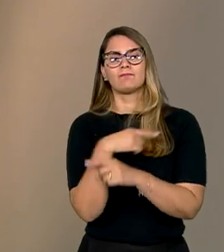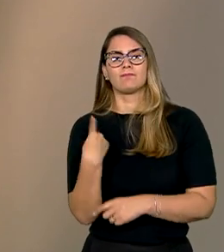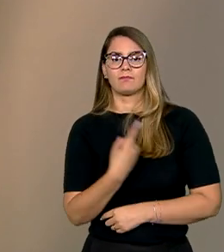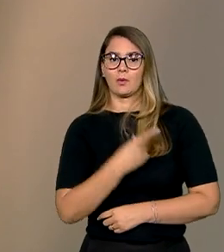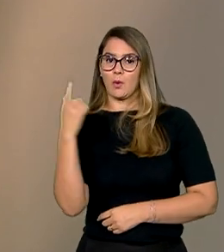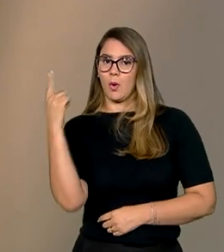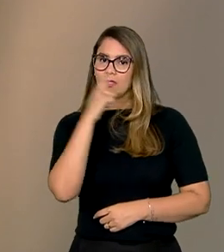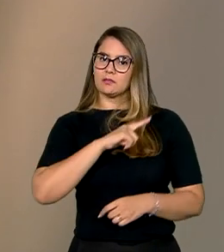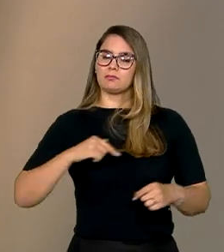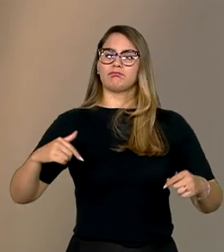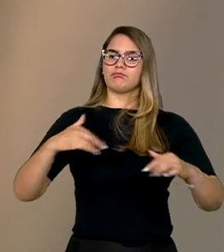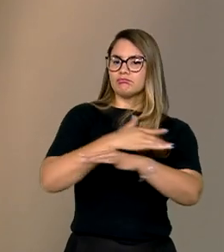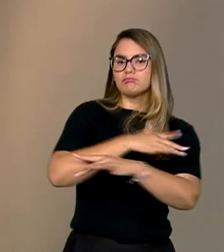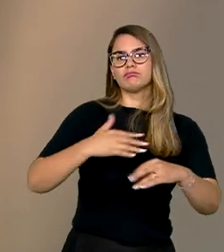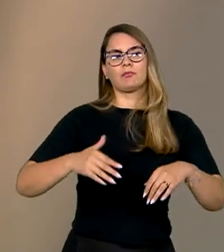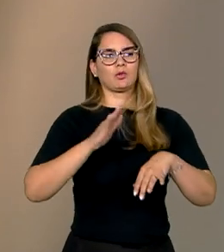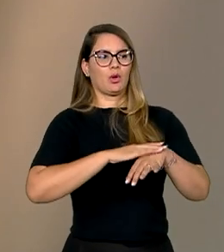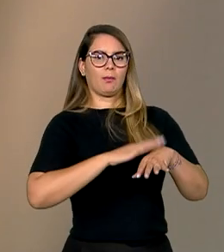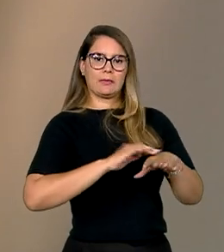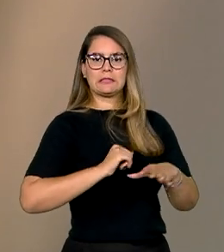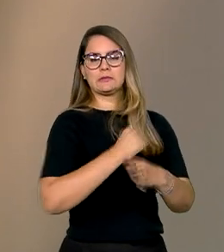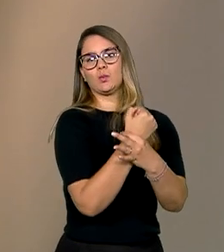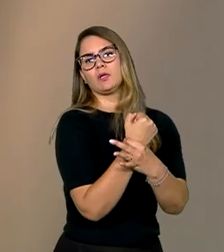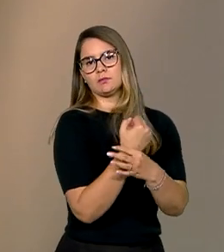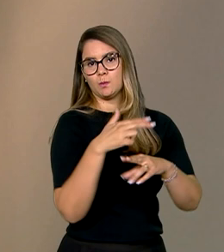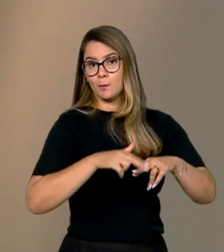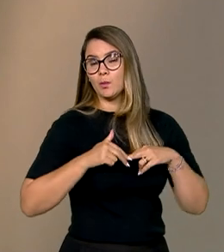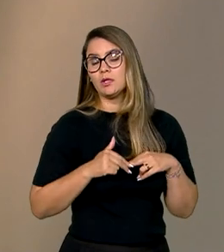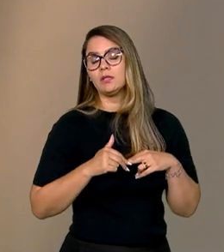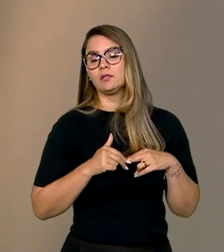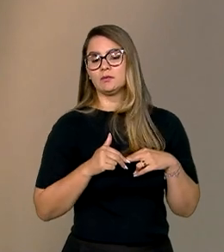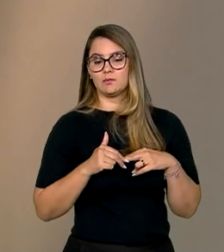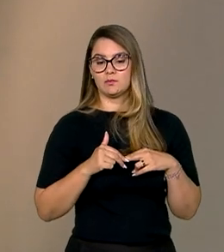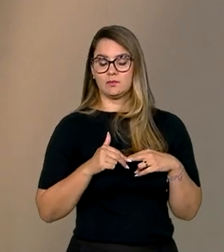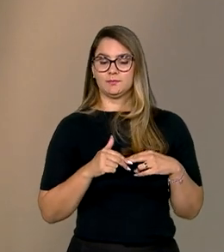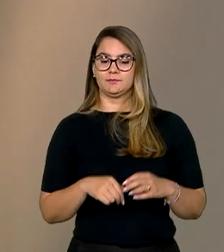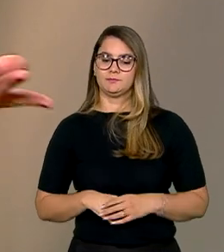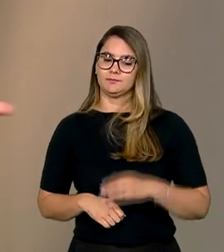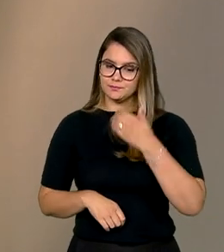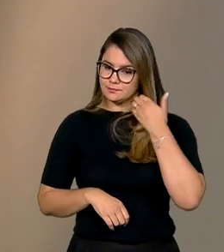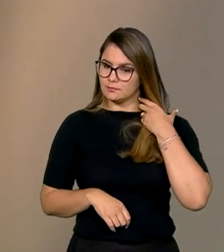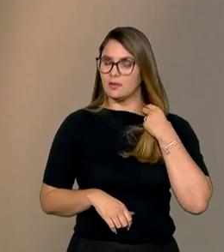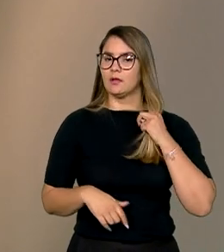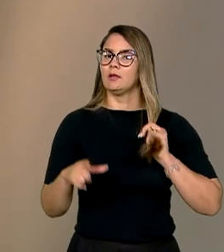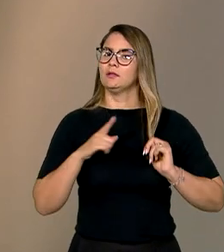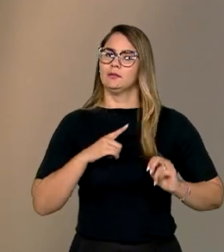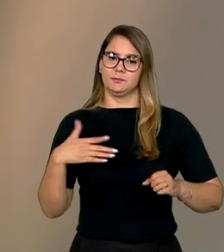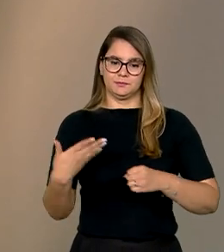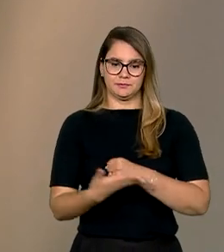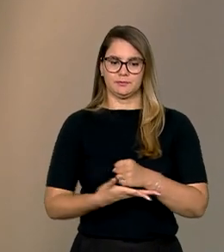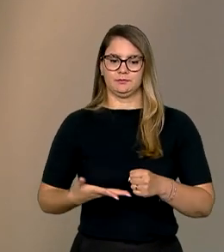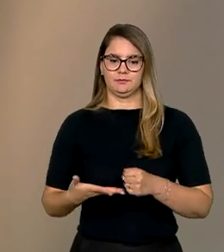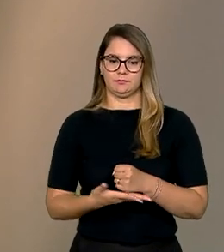consiga transitar com autonomia, com segurança. E por isso, então, há questões básicas aí, né,